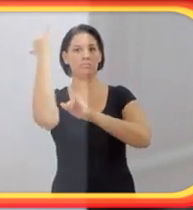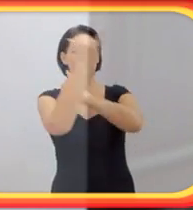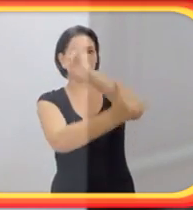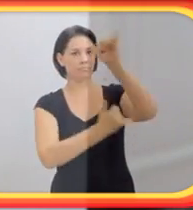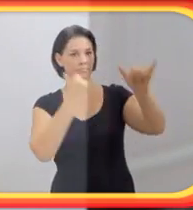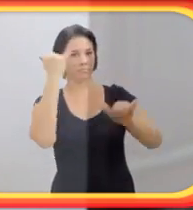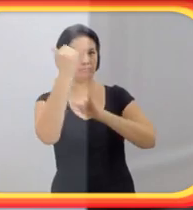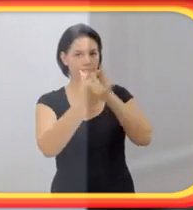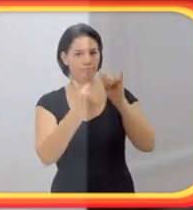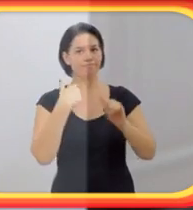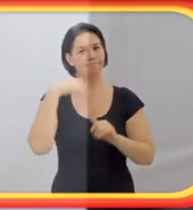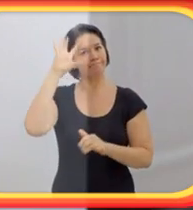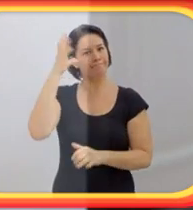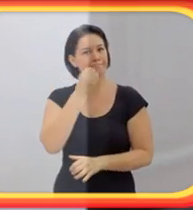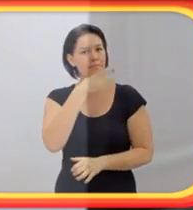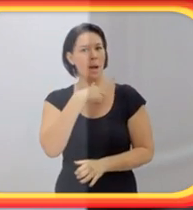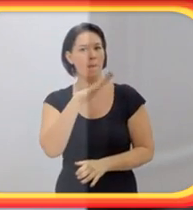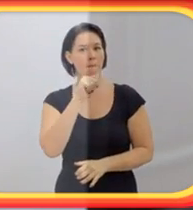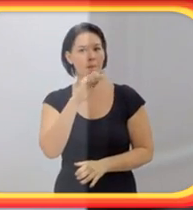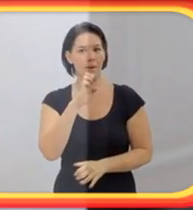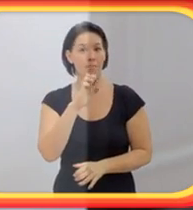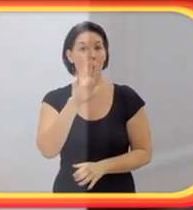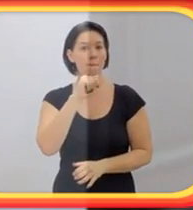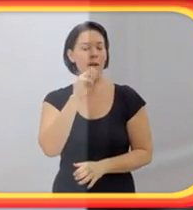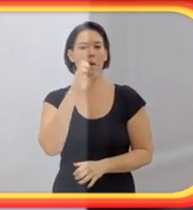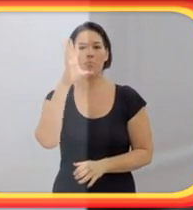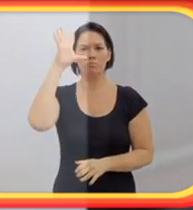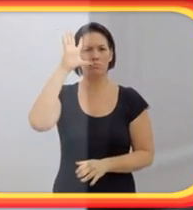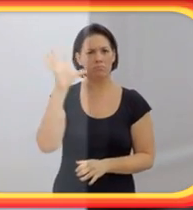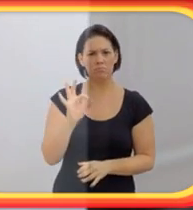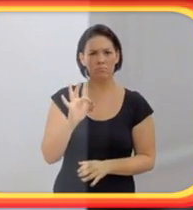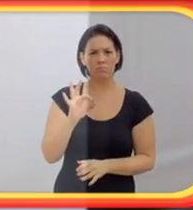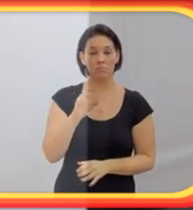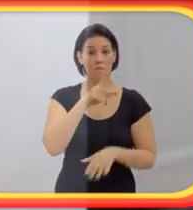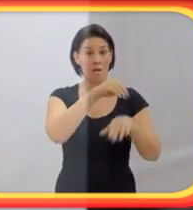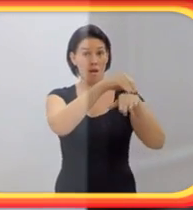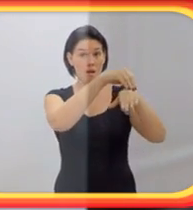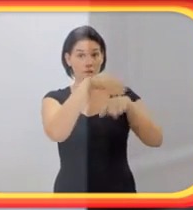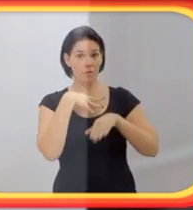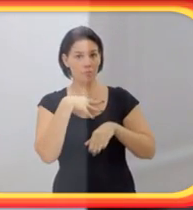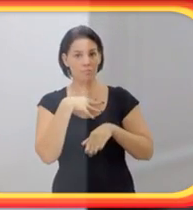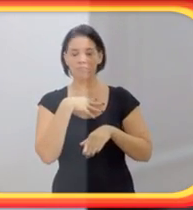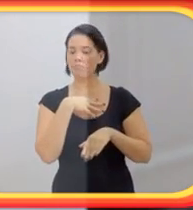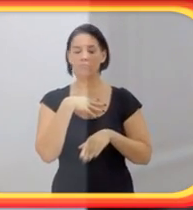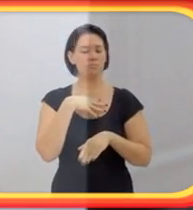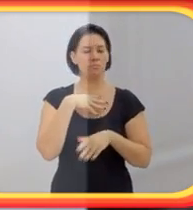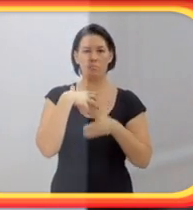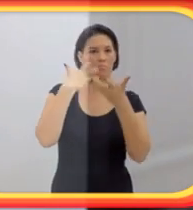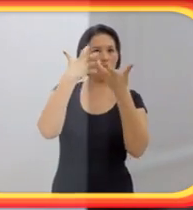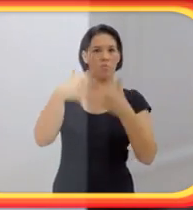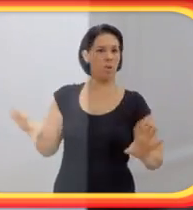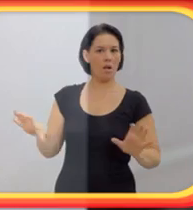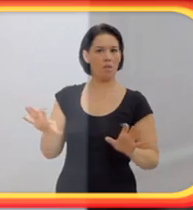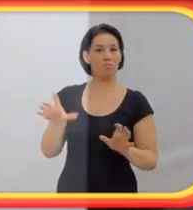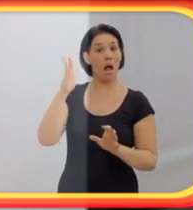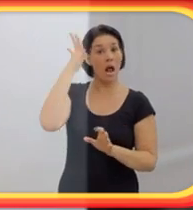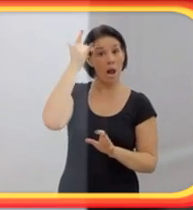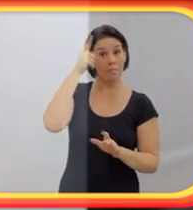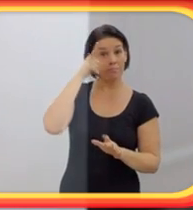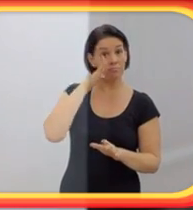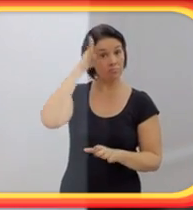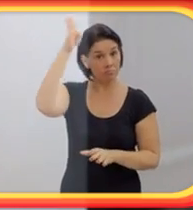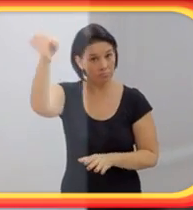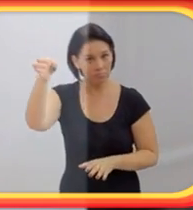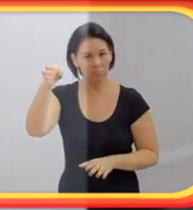pai antes que alguém conte para eles. E eu resolvi contar para minha mãe. Só que a minha mãe não entendeu. E ela falou assim, nem pensar.